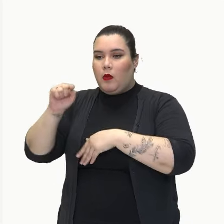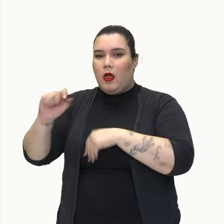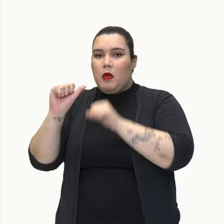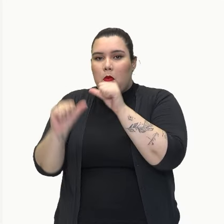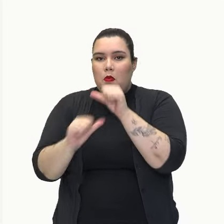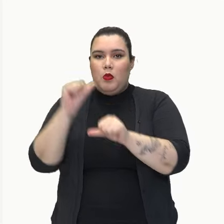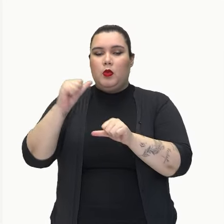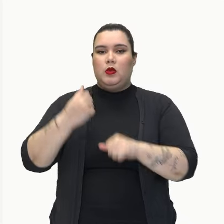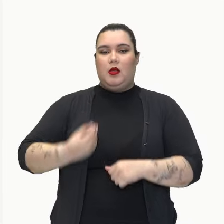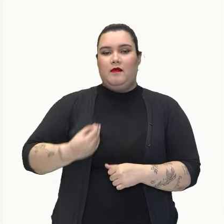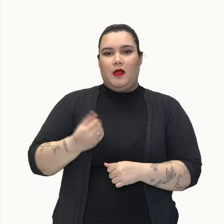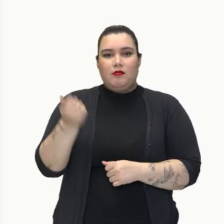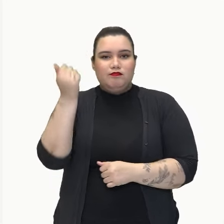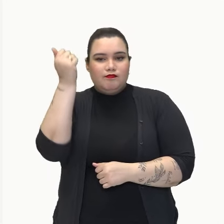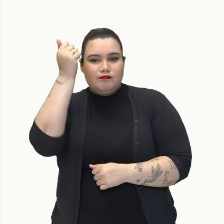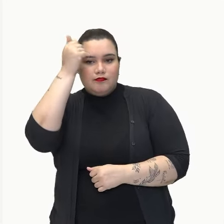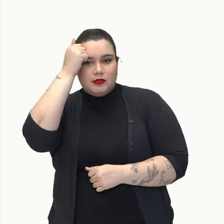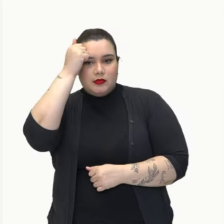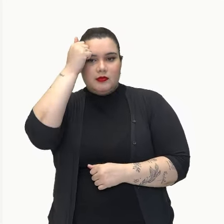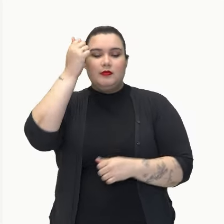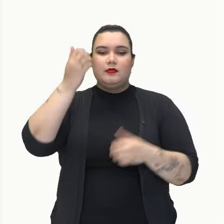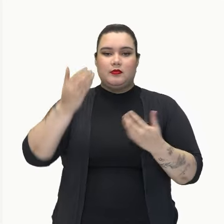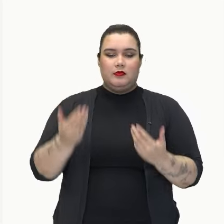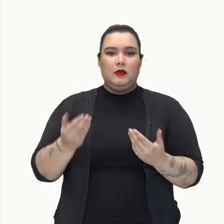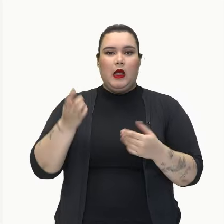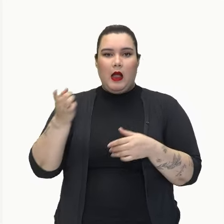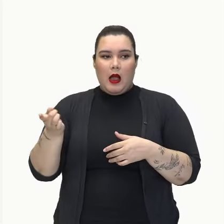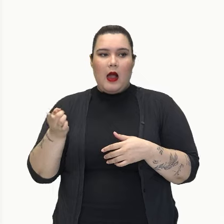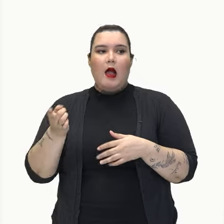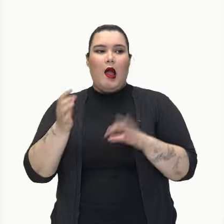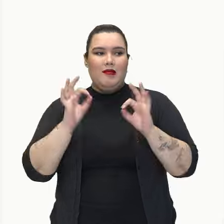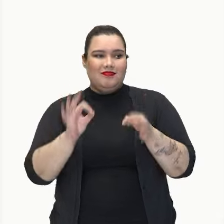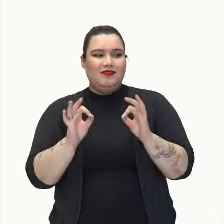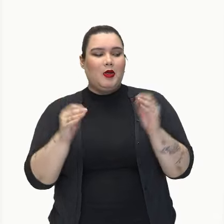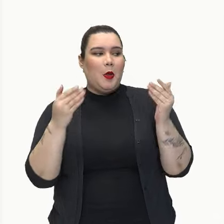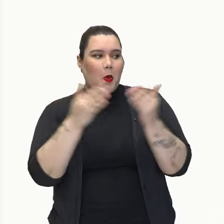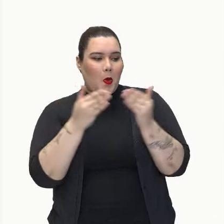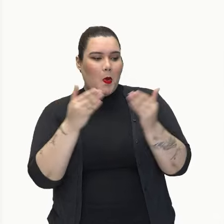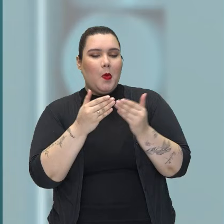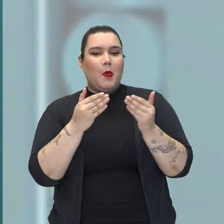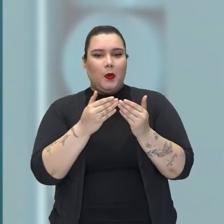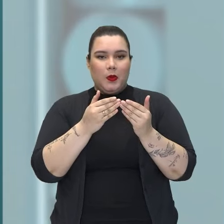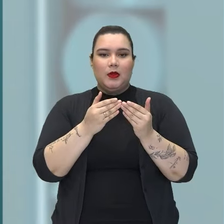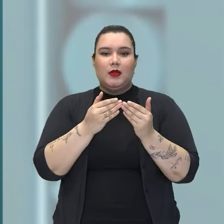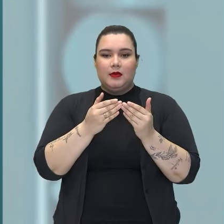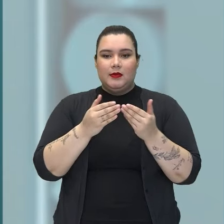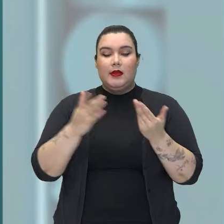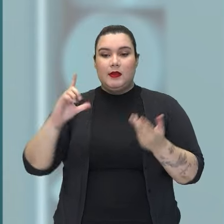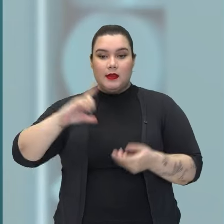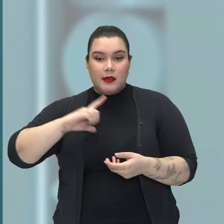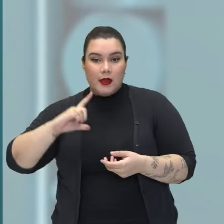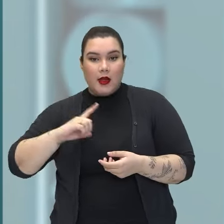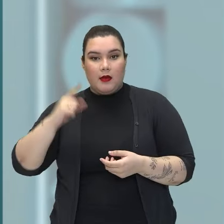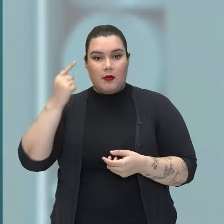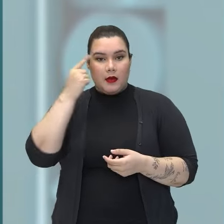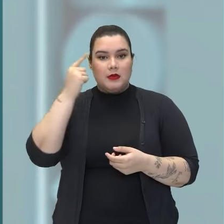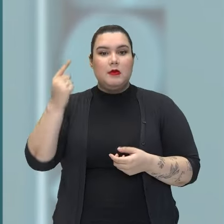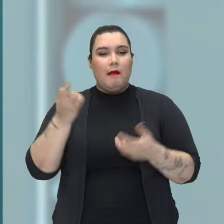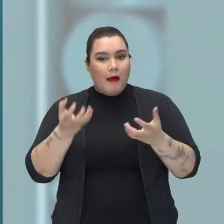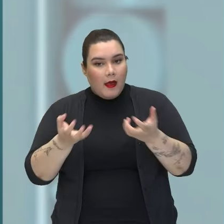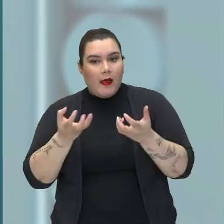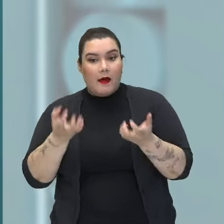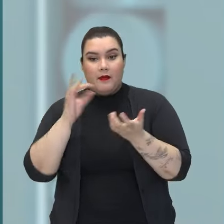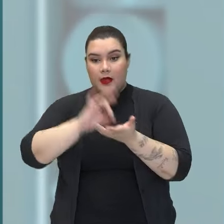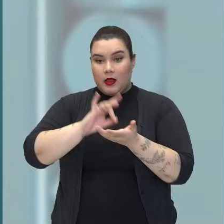e Augusto vai se apegar a isso. Ele vai ter essa ideia, ou seja, ele quer